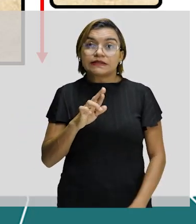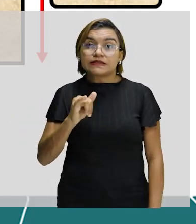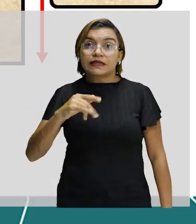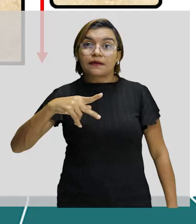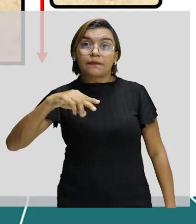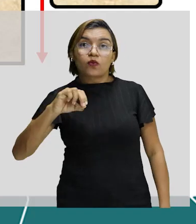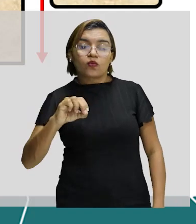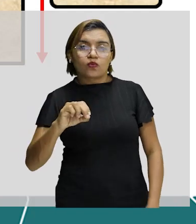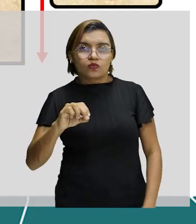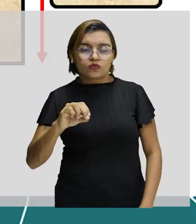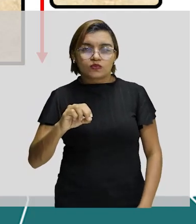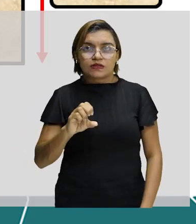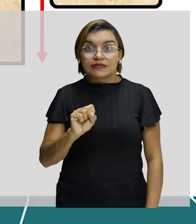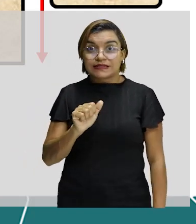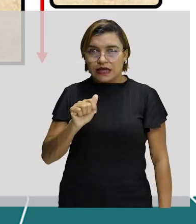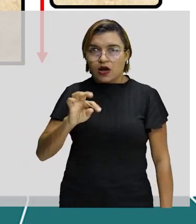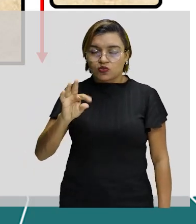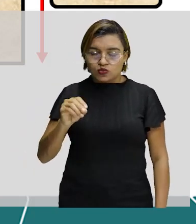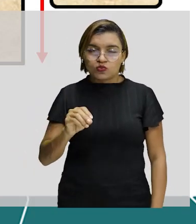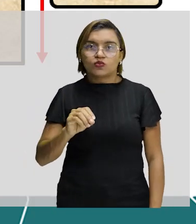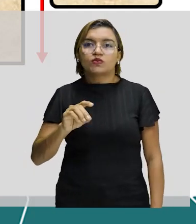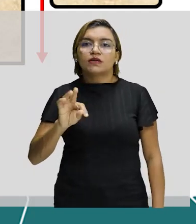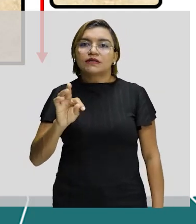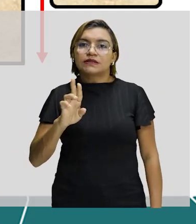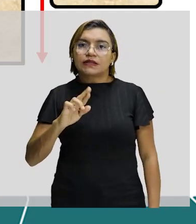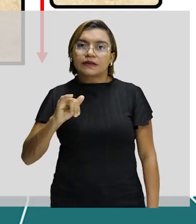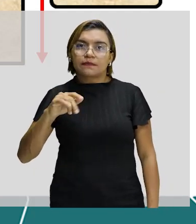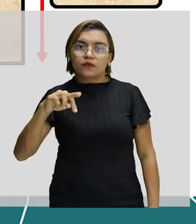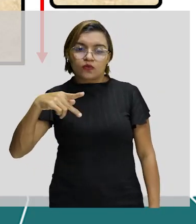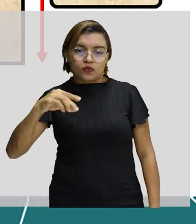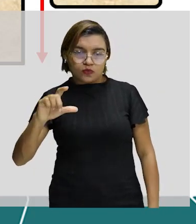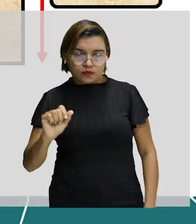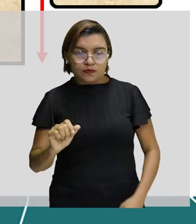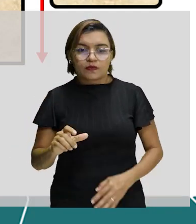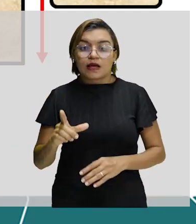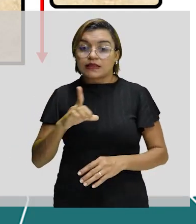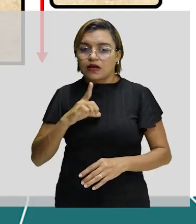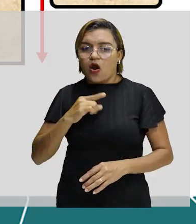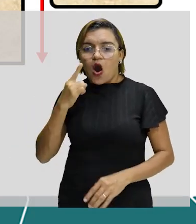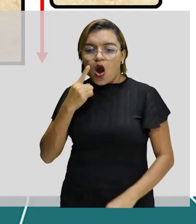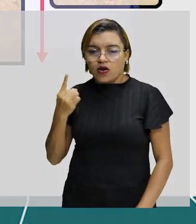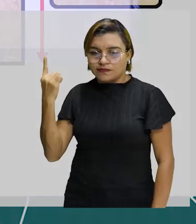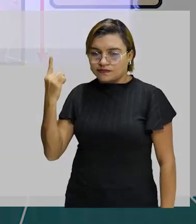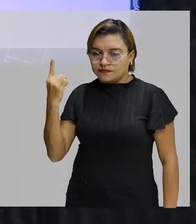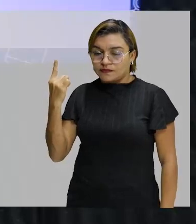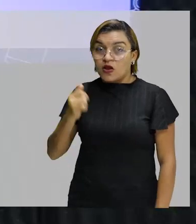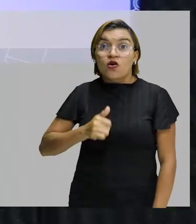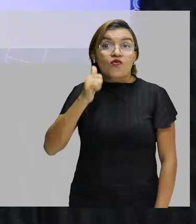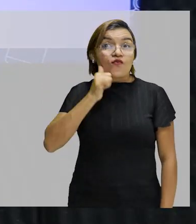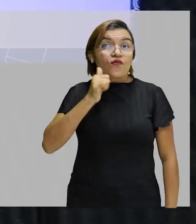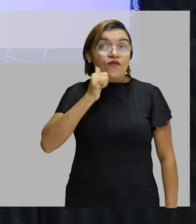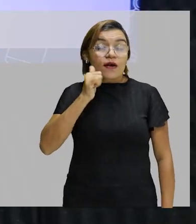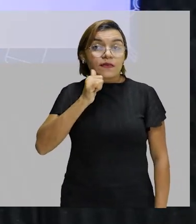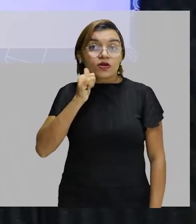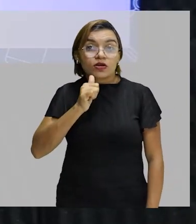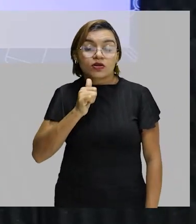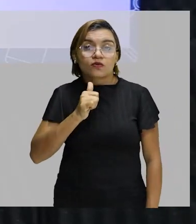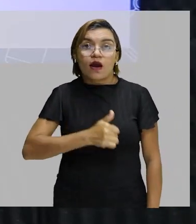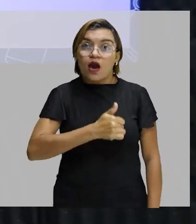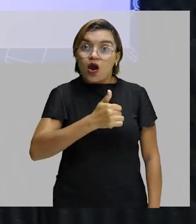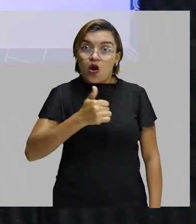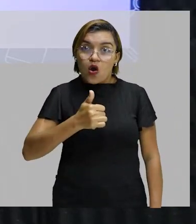altera aqui é o quê? É a distância dessa tábua de chamada. No sexo feminino tem 11 metros,